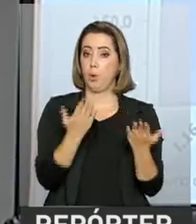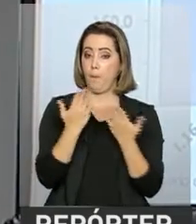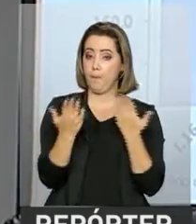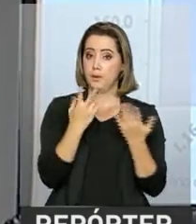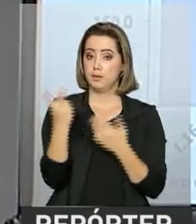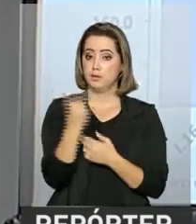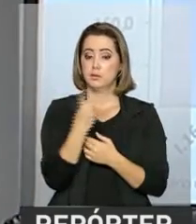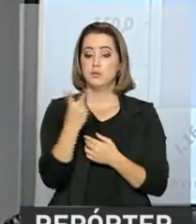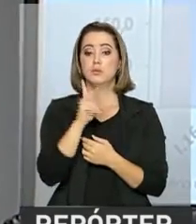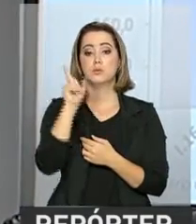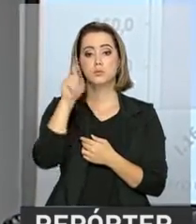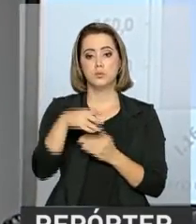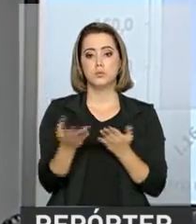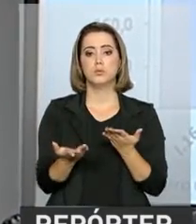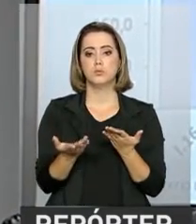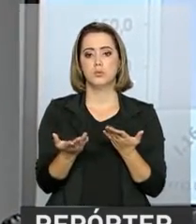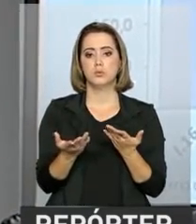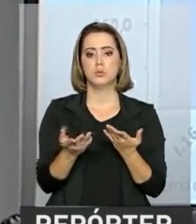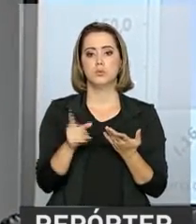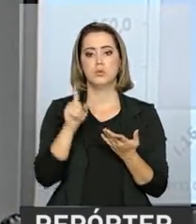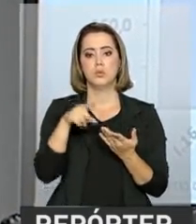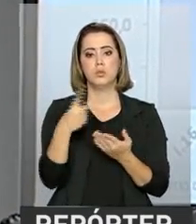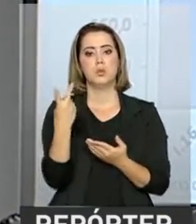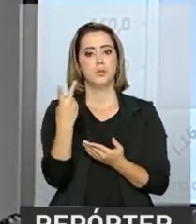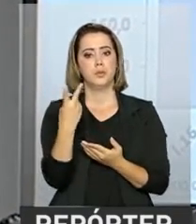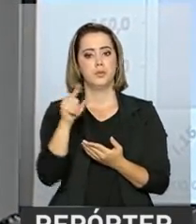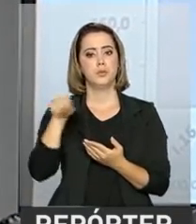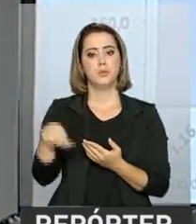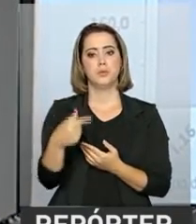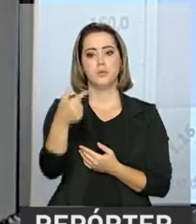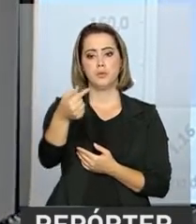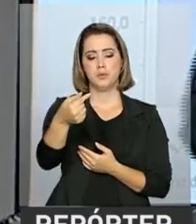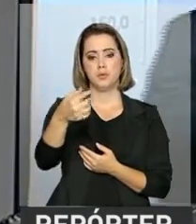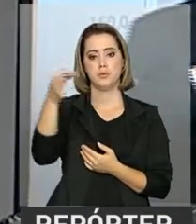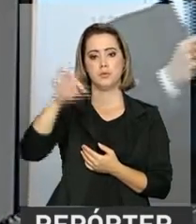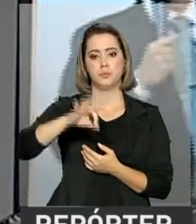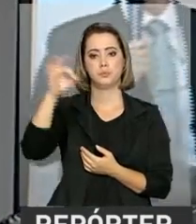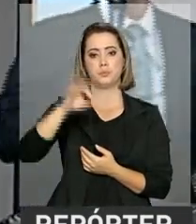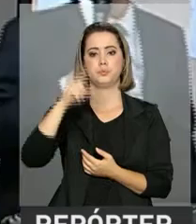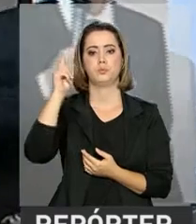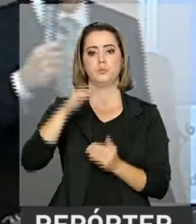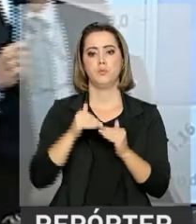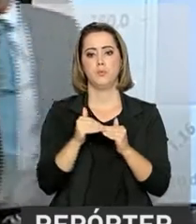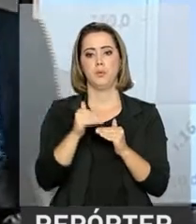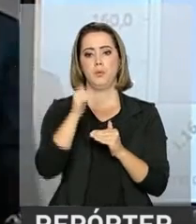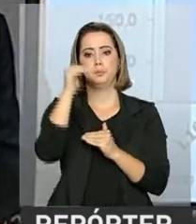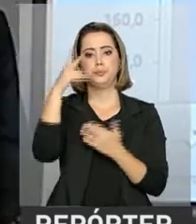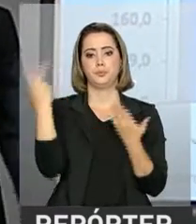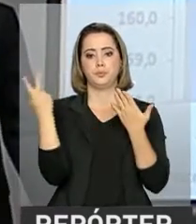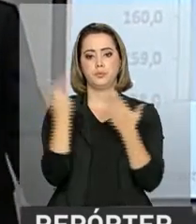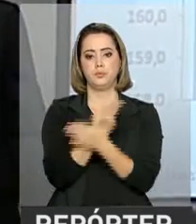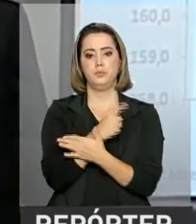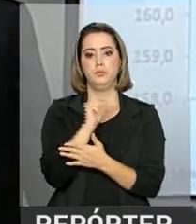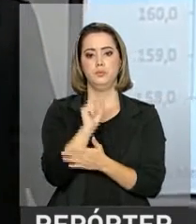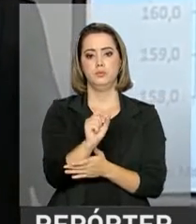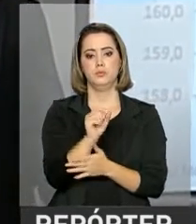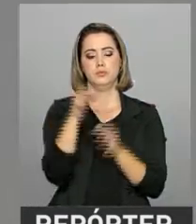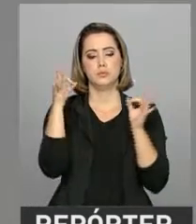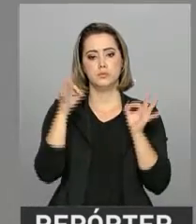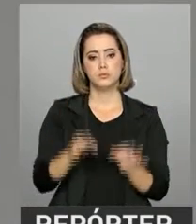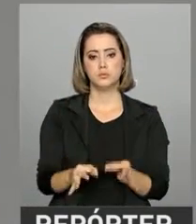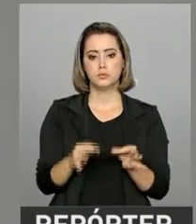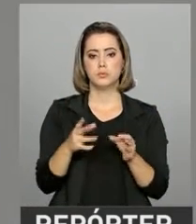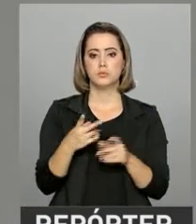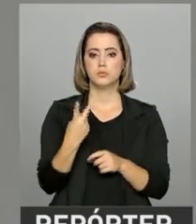é os 2,7. Então, esse é o crescimento que vai acontecer, de fato,